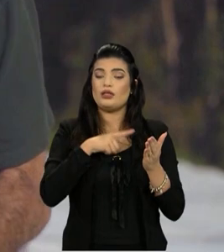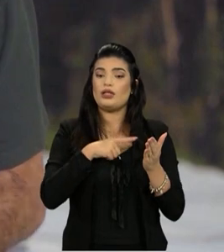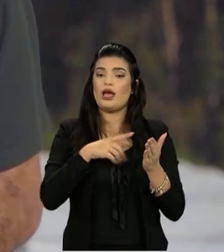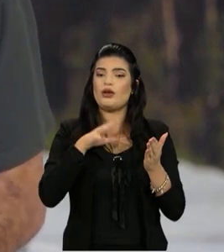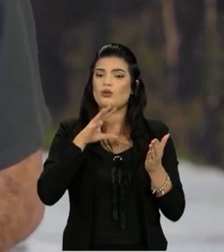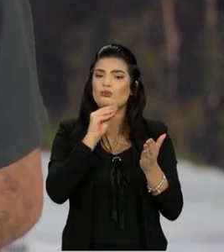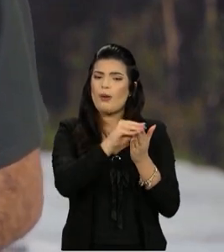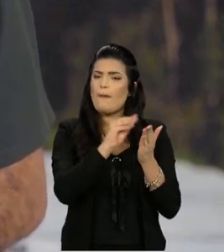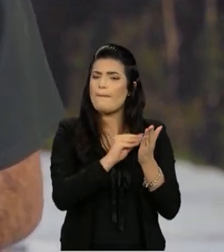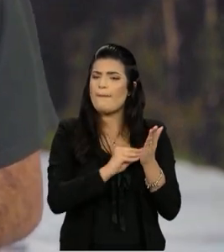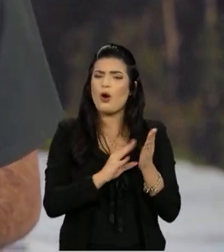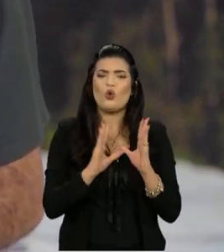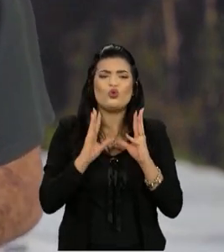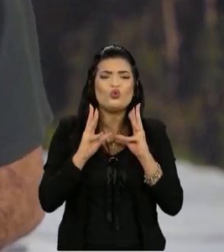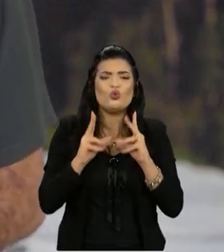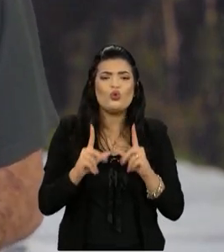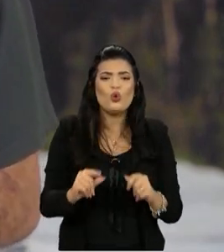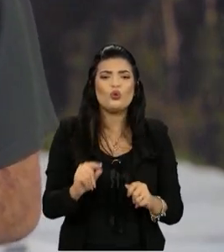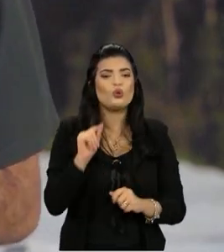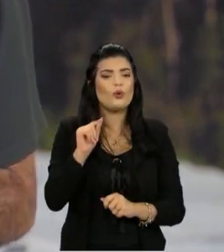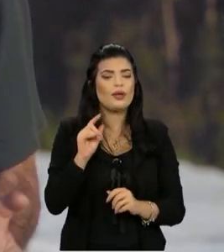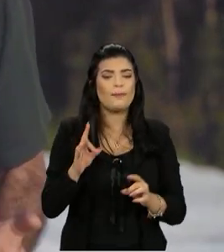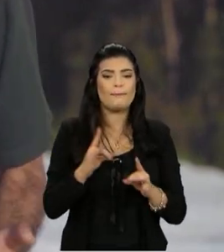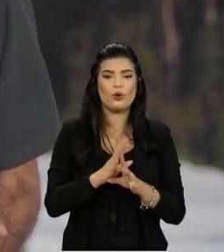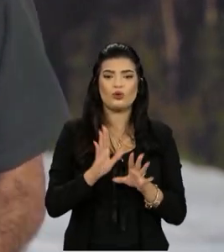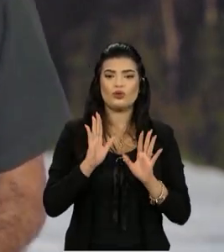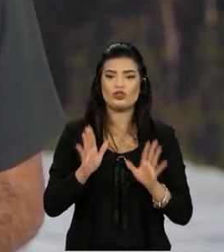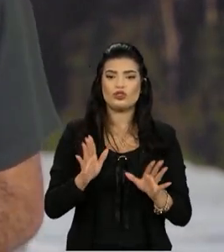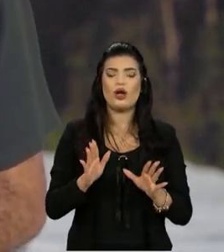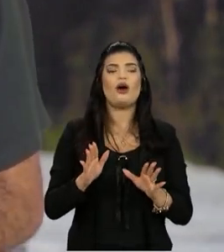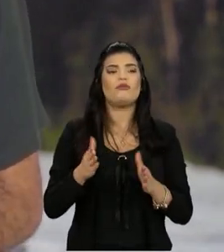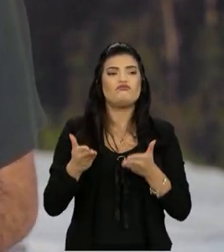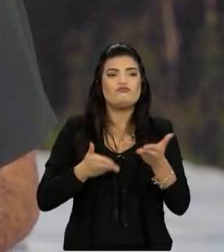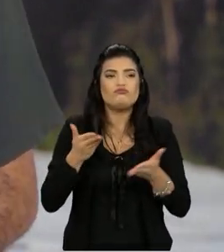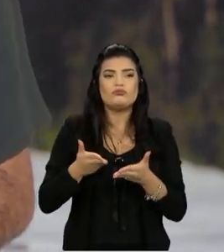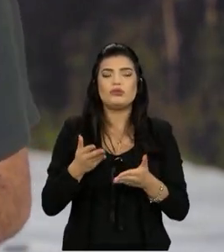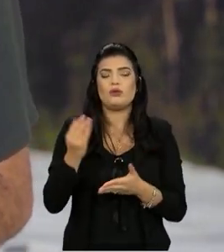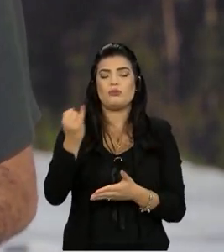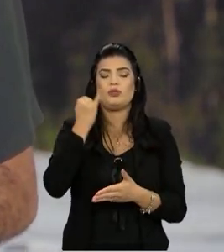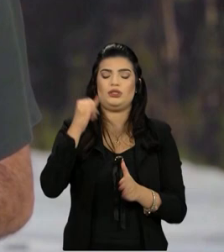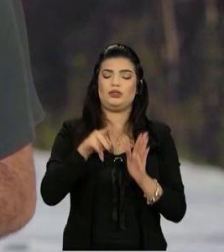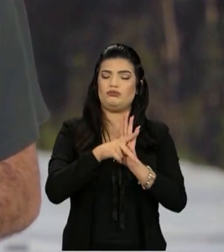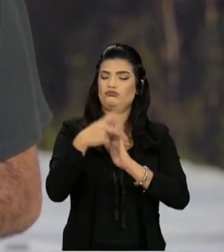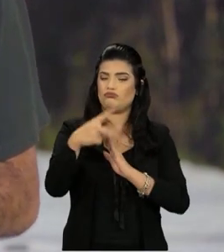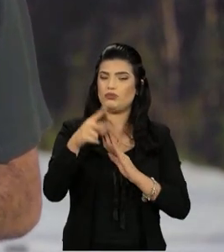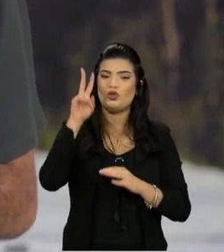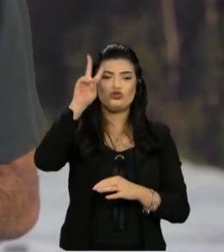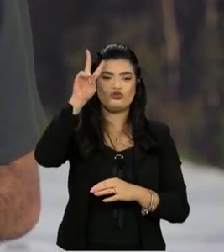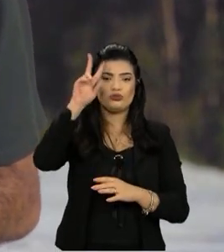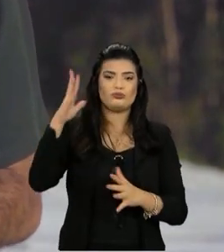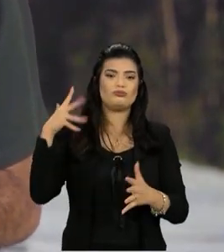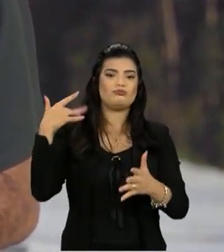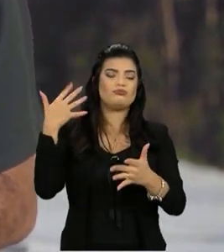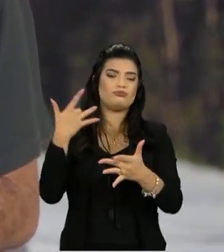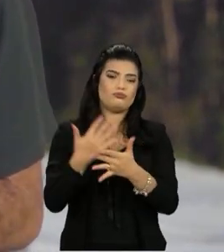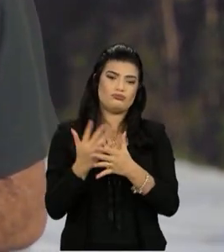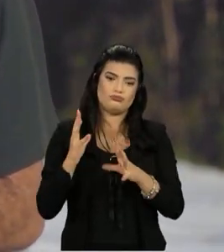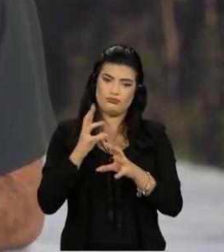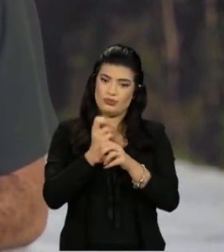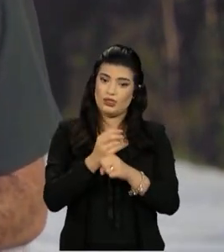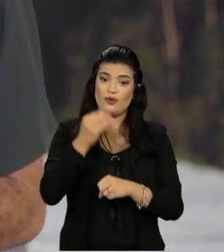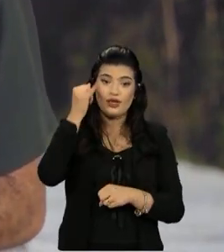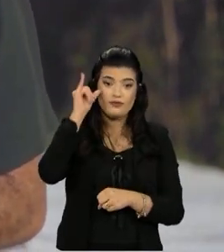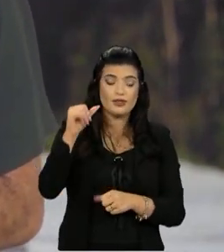anotar tudo o que é feito na lavoura, tudinho, e você ter esse histórico dentro da propriedade. Então, para você não ter esse problema de